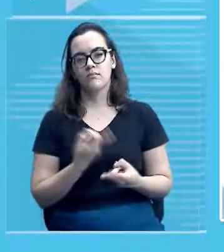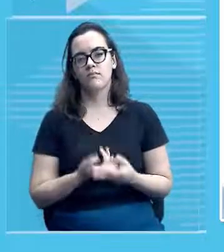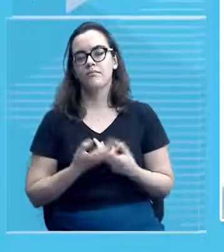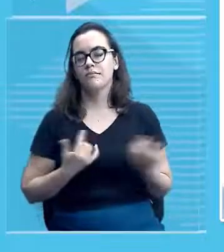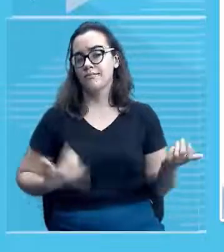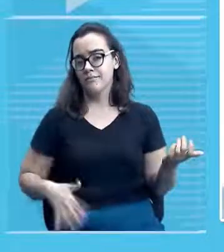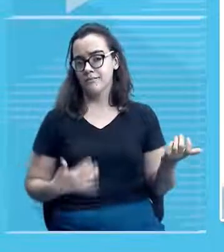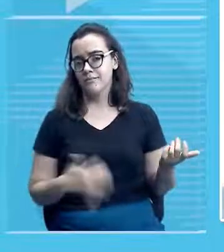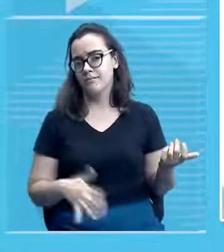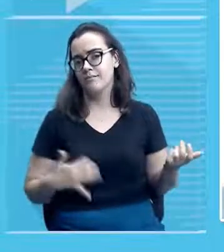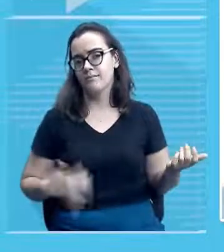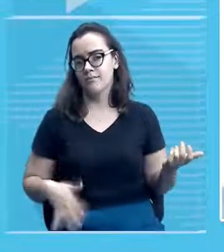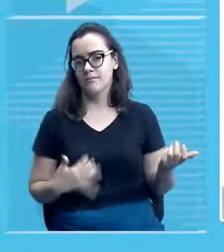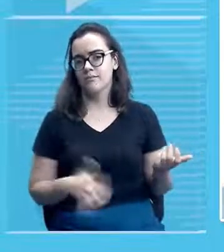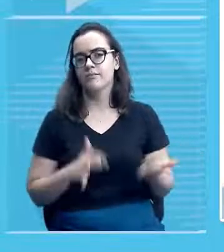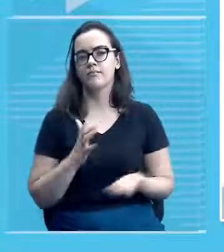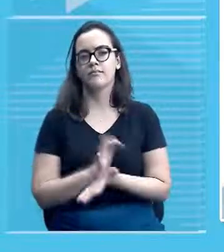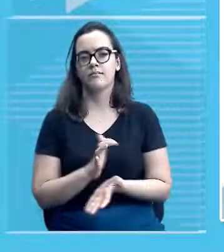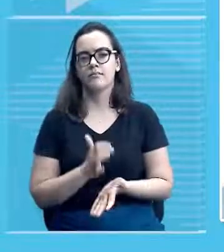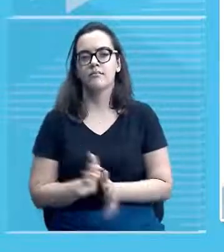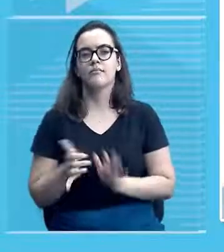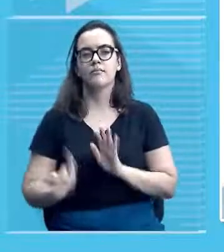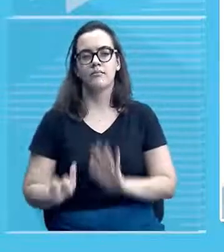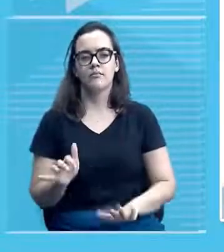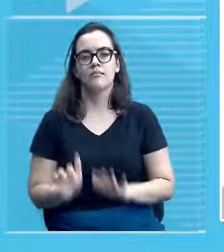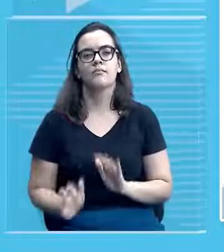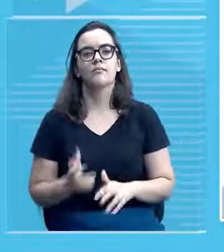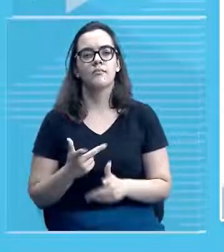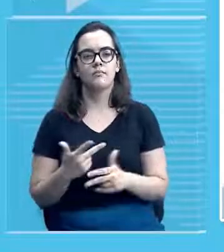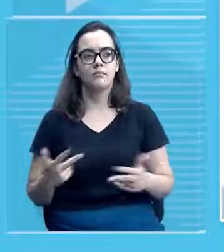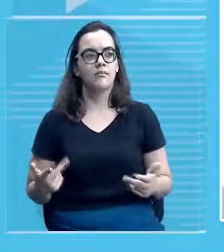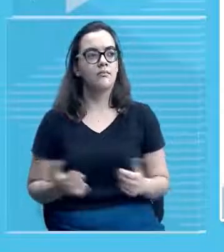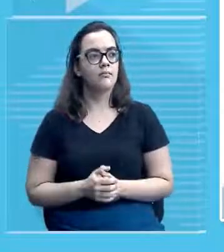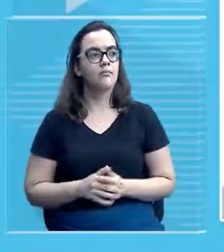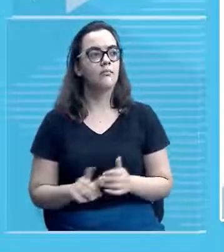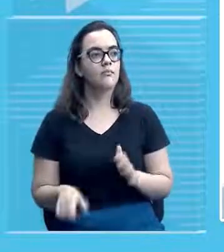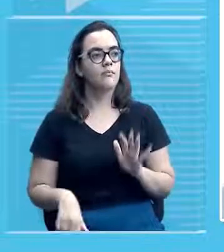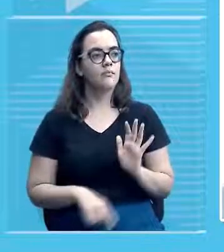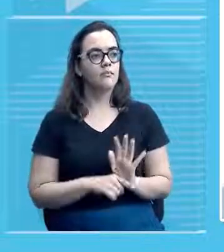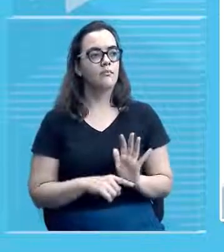e o sexto construções e objetos artísticos